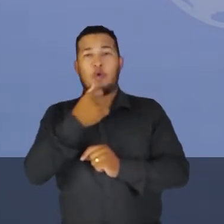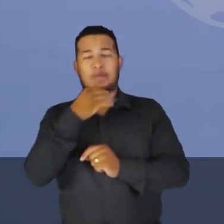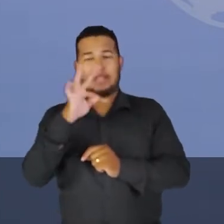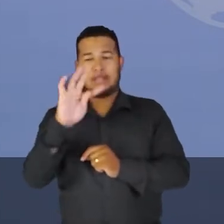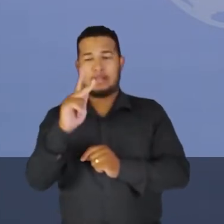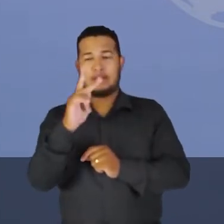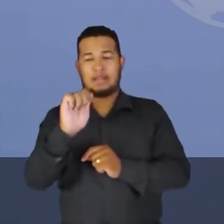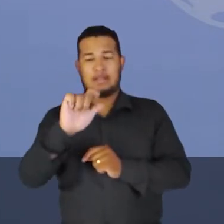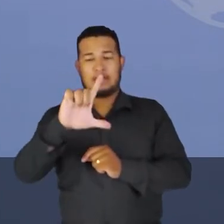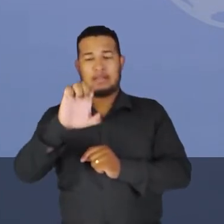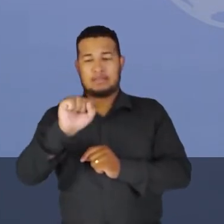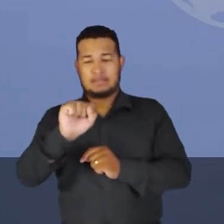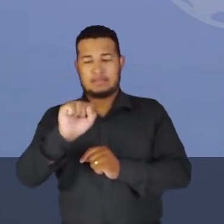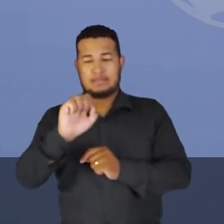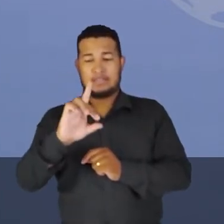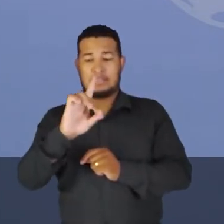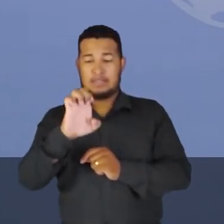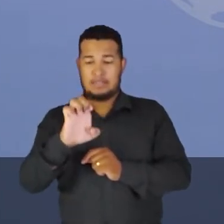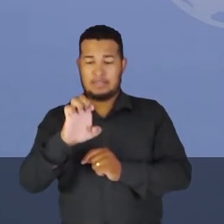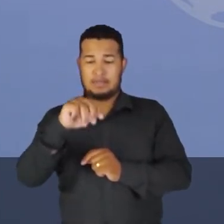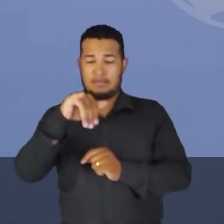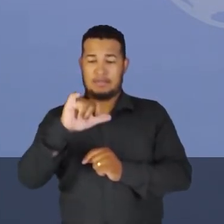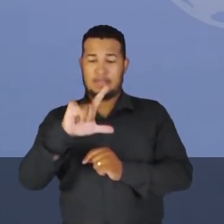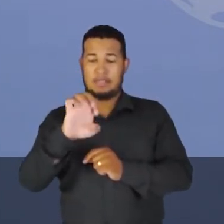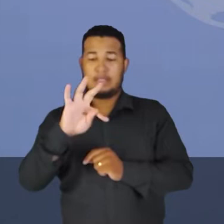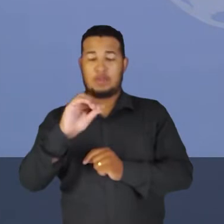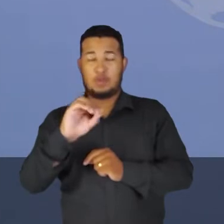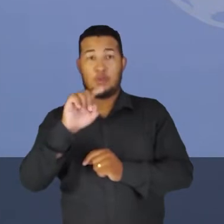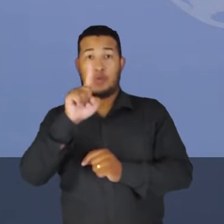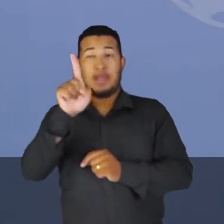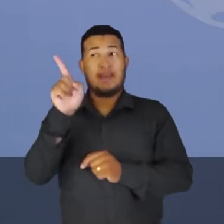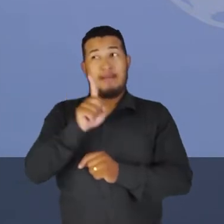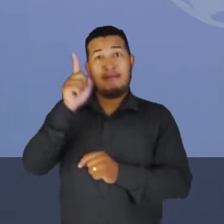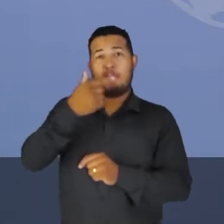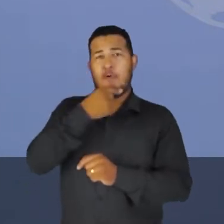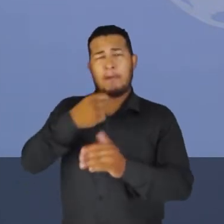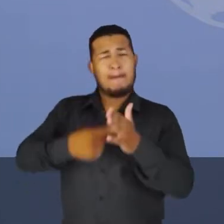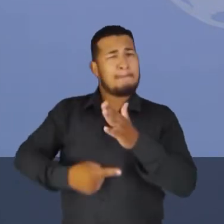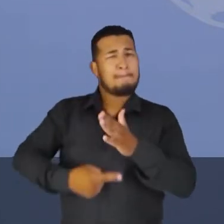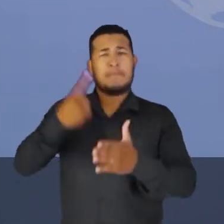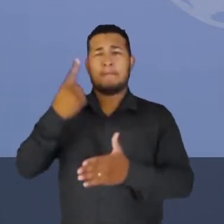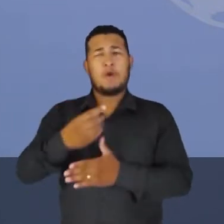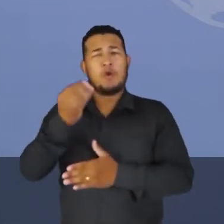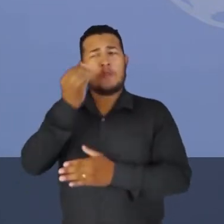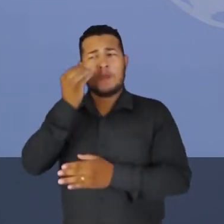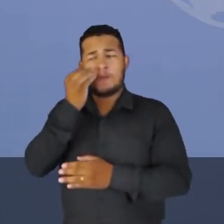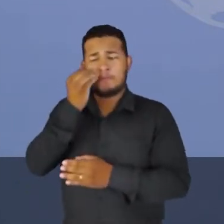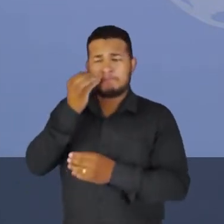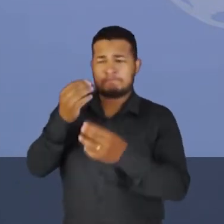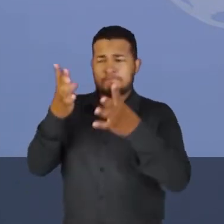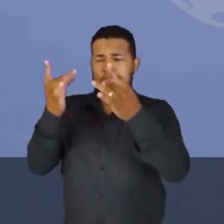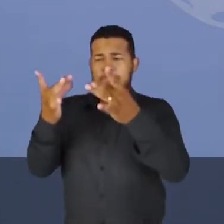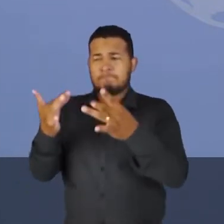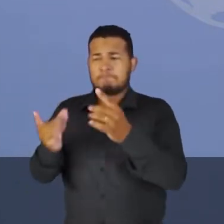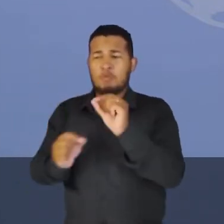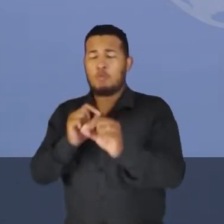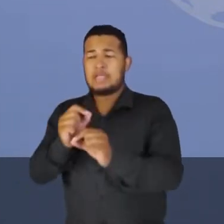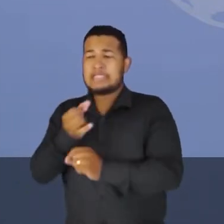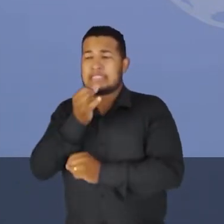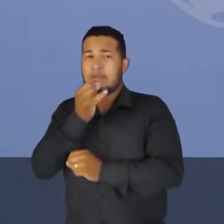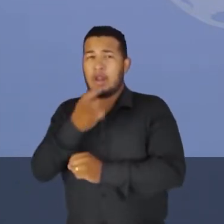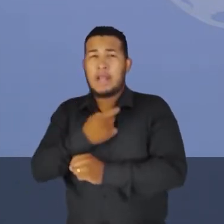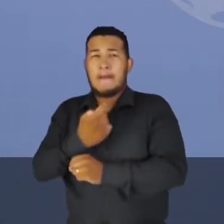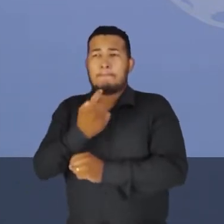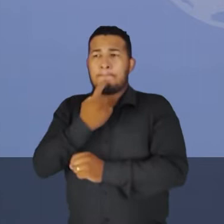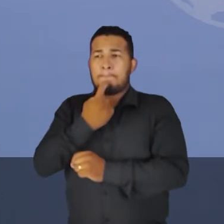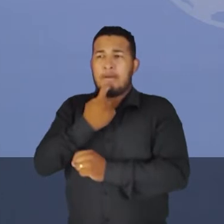foi o primeiro a tentar sistematizar o que ele conseguia observar quando aproximava